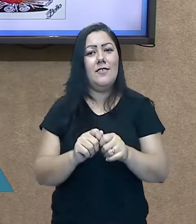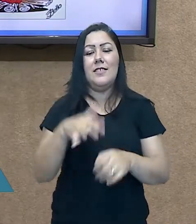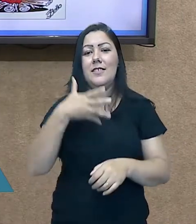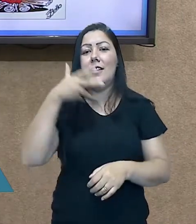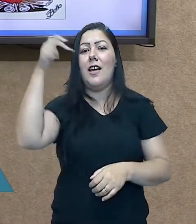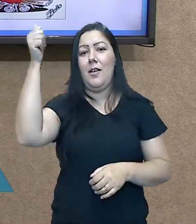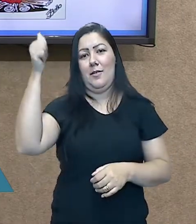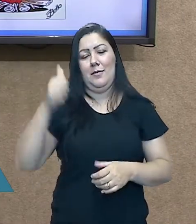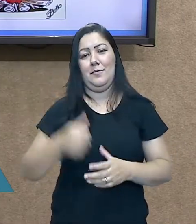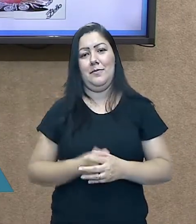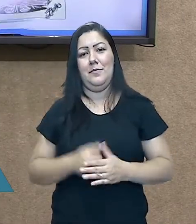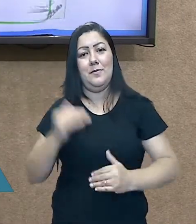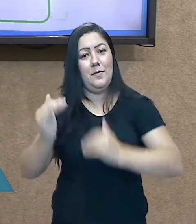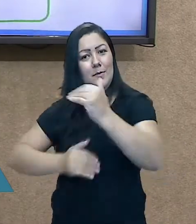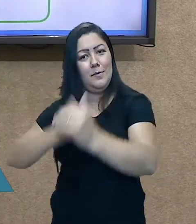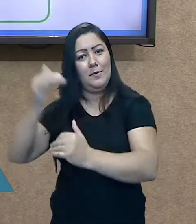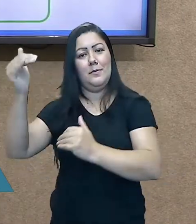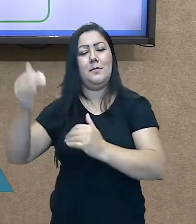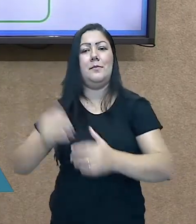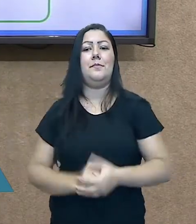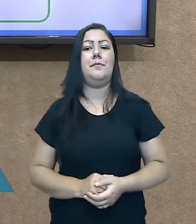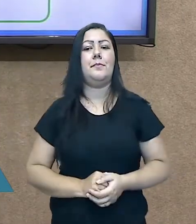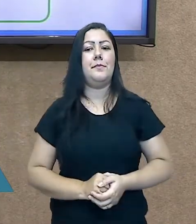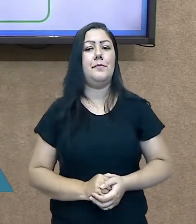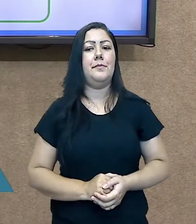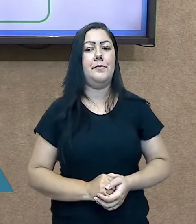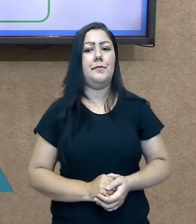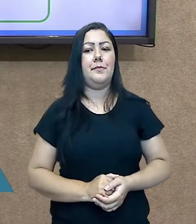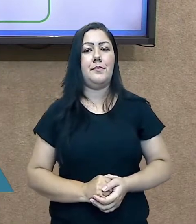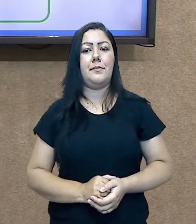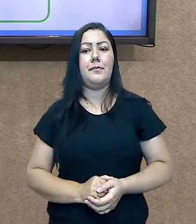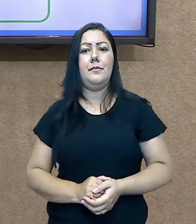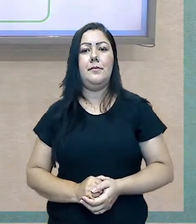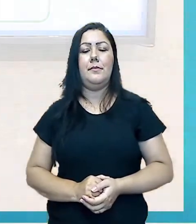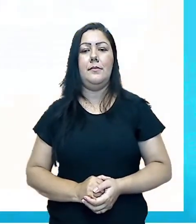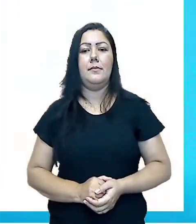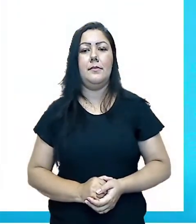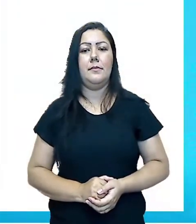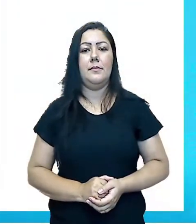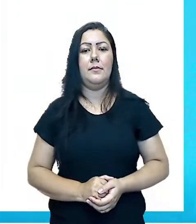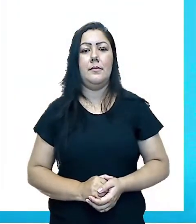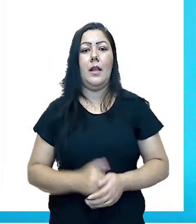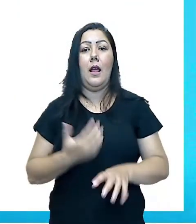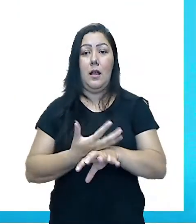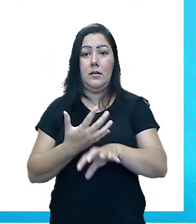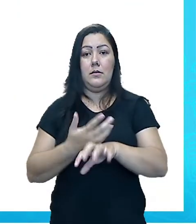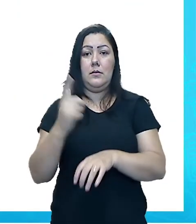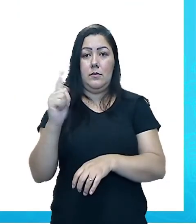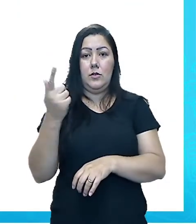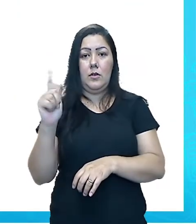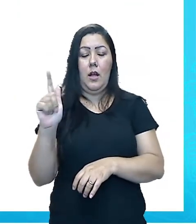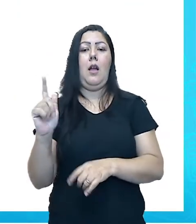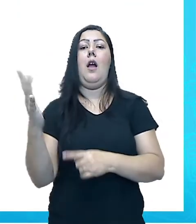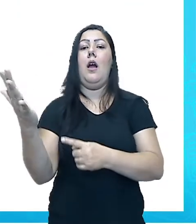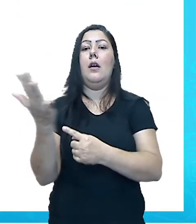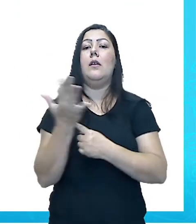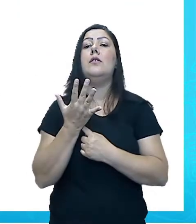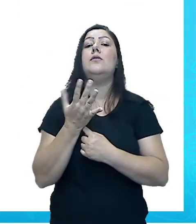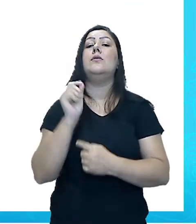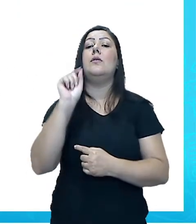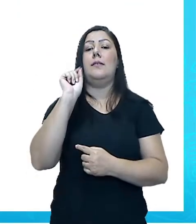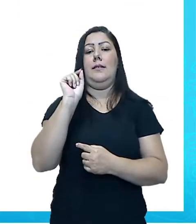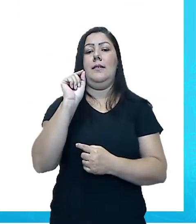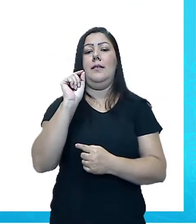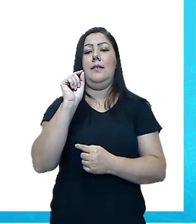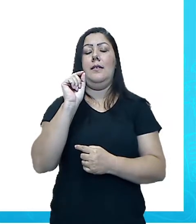Agora nós vamos ver também. A geografia nos ajuda o quê? A conhecer o mundo em que vivemos. A entender